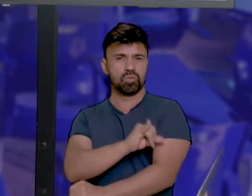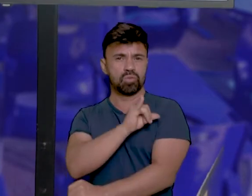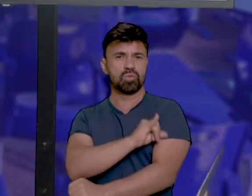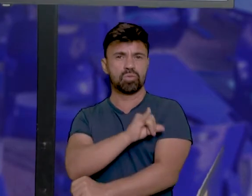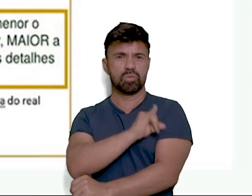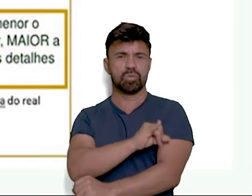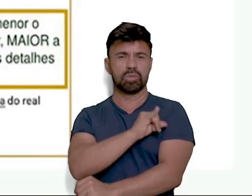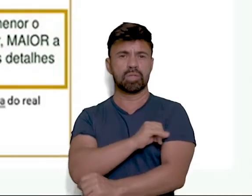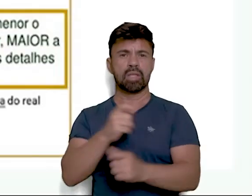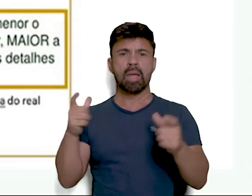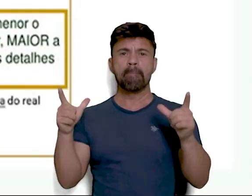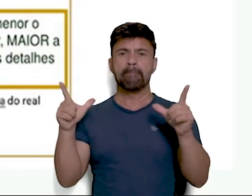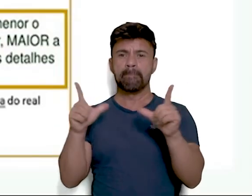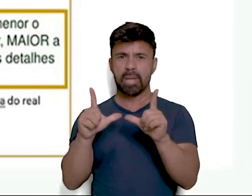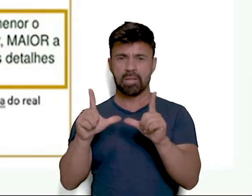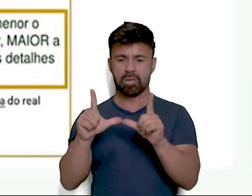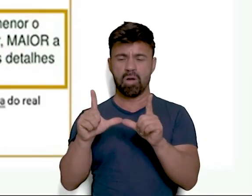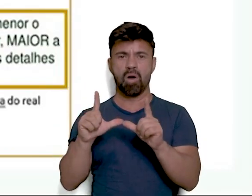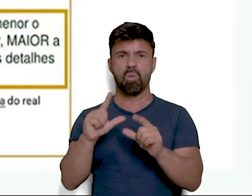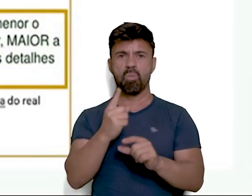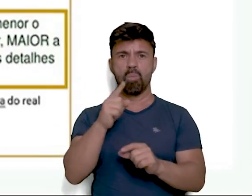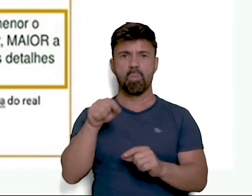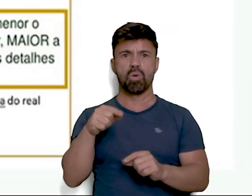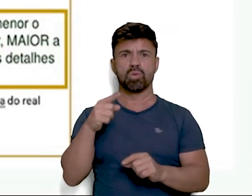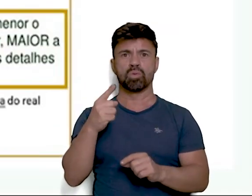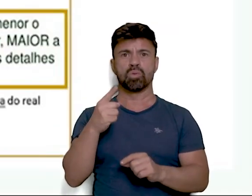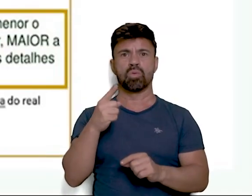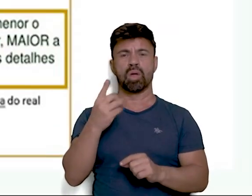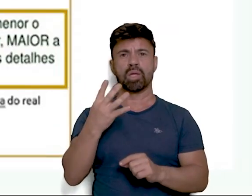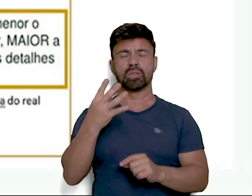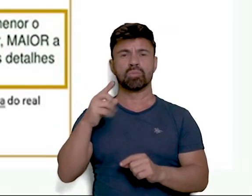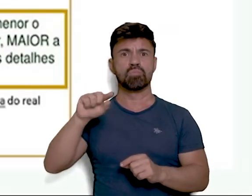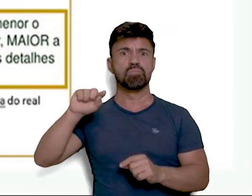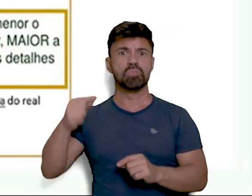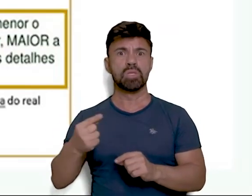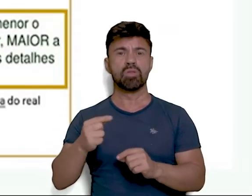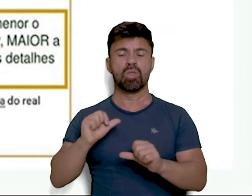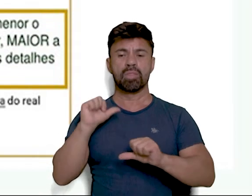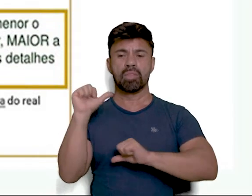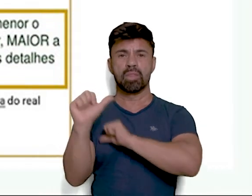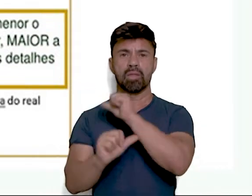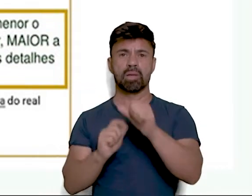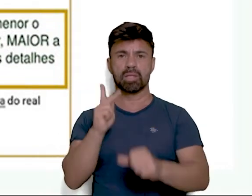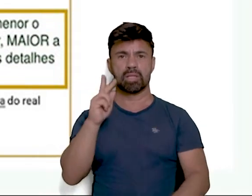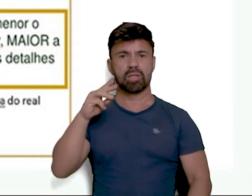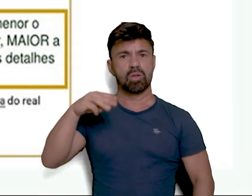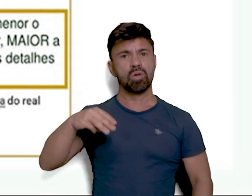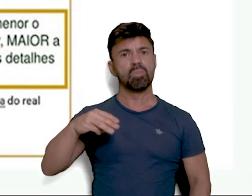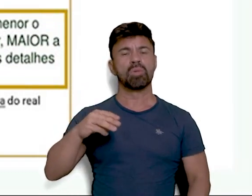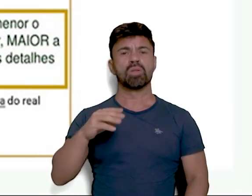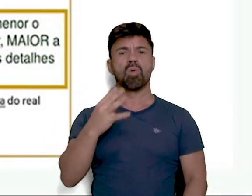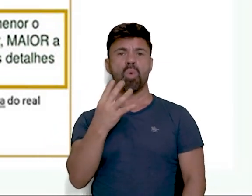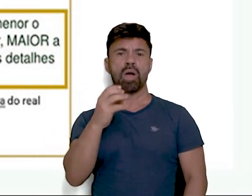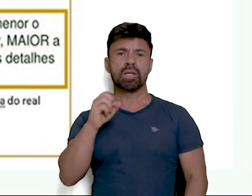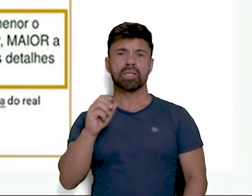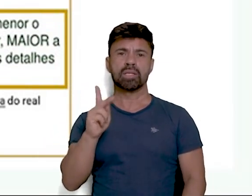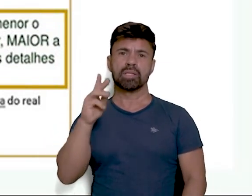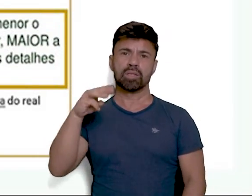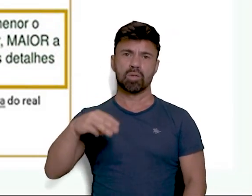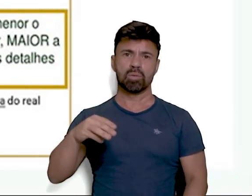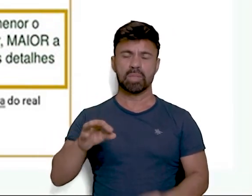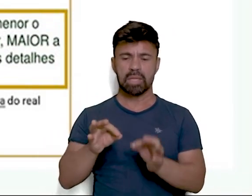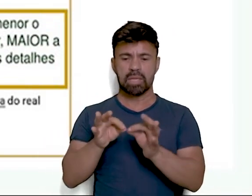escala que é menor, que é 1.4 milhões. Que transformado em quilômetro vai ser 40 quilômetros